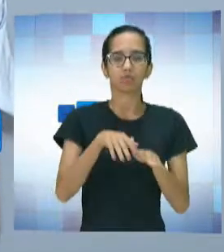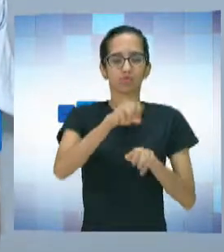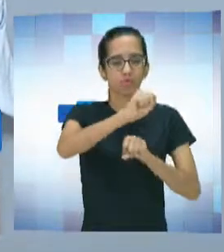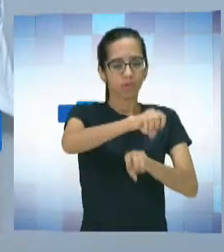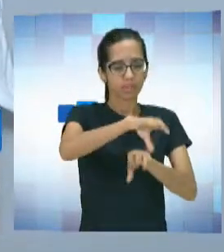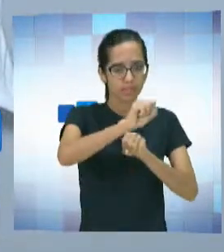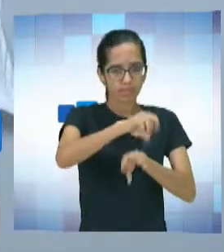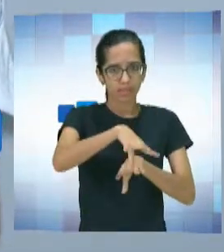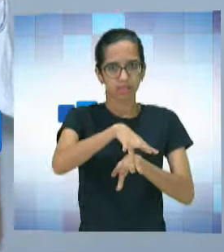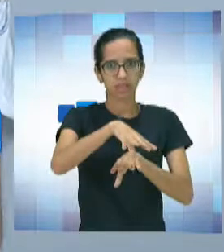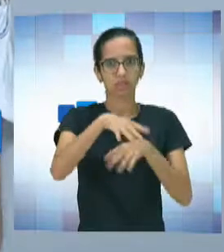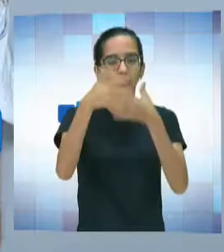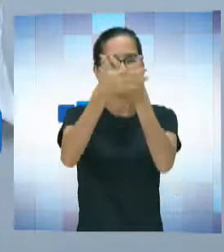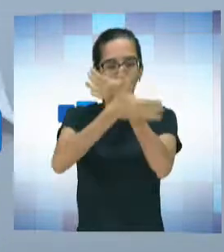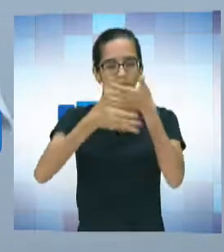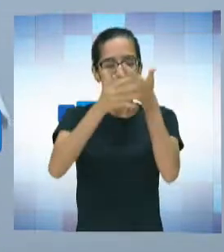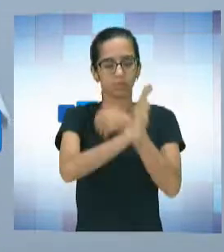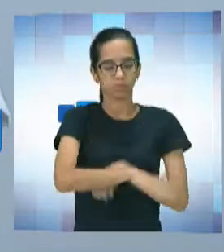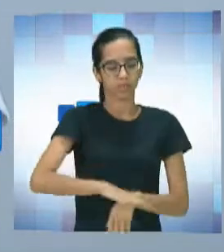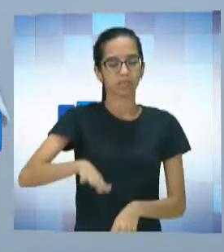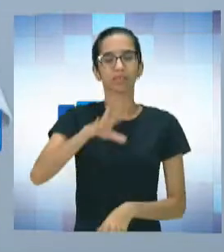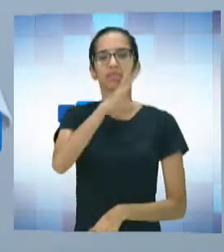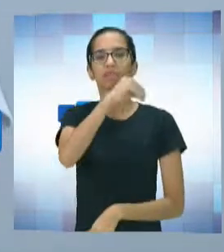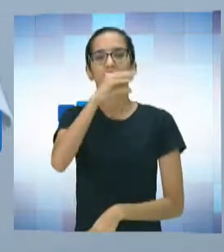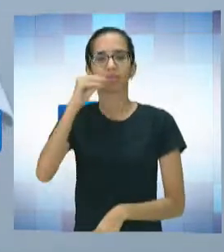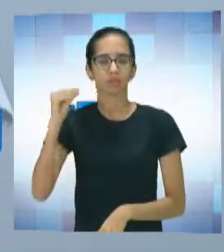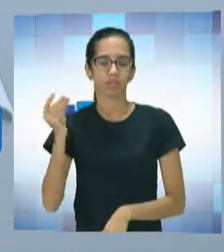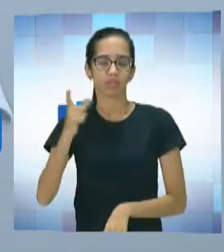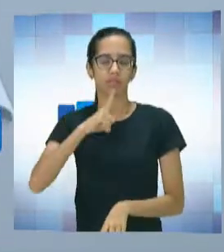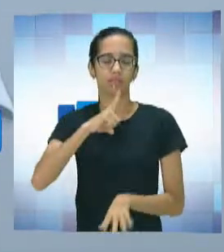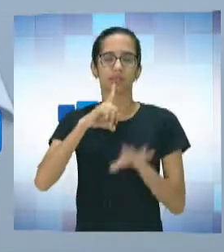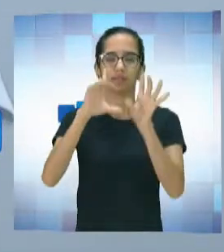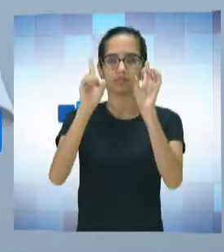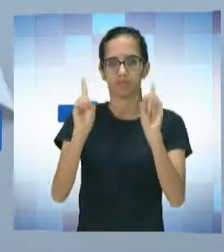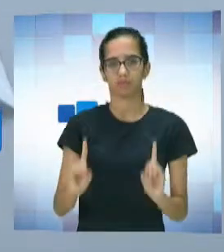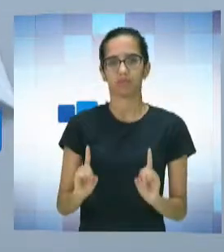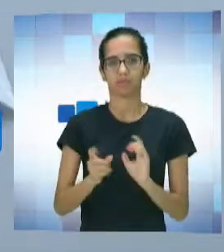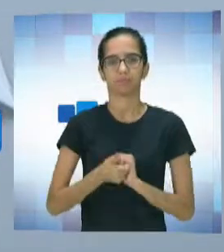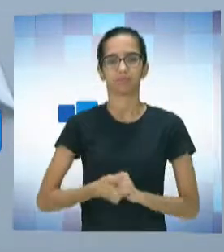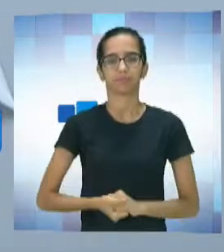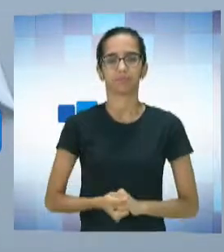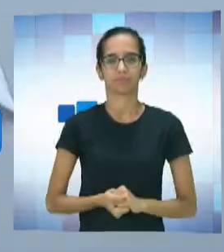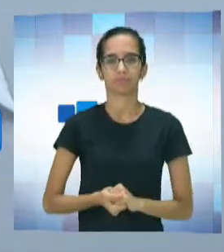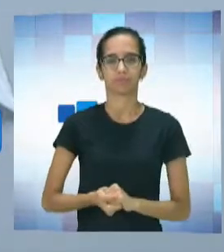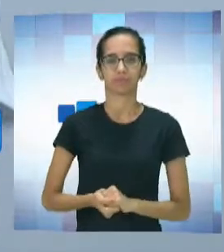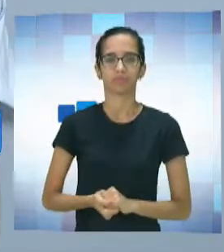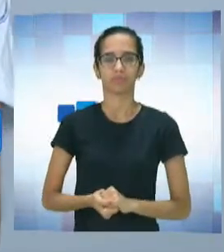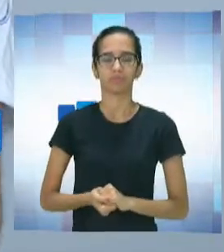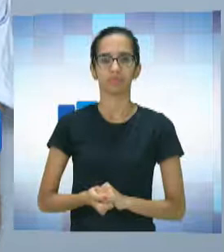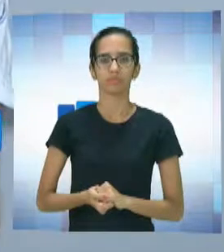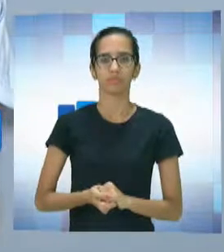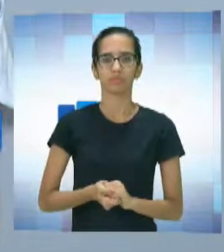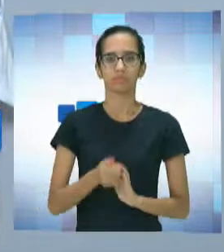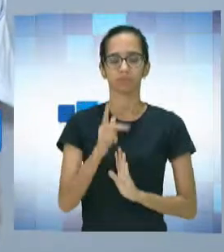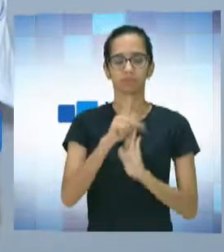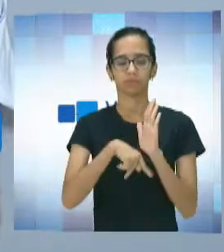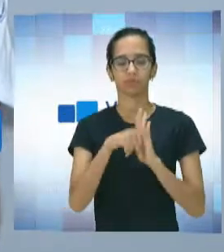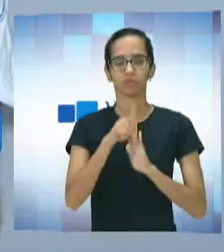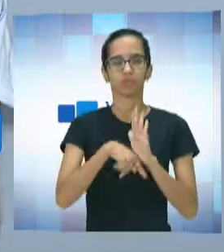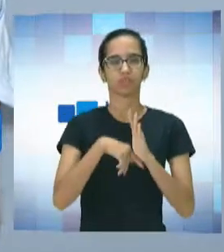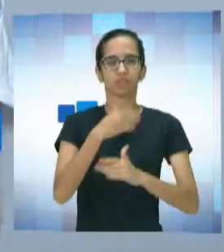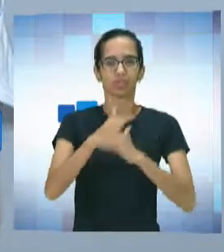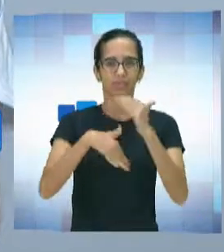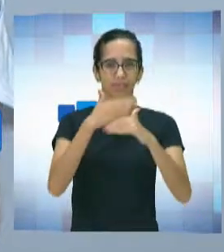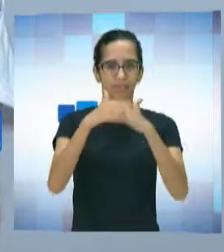em música para crianças e adolescentes com deficiência. O projeto vem crescendo, nós temos